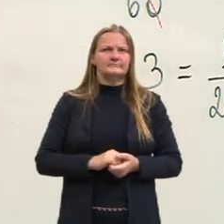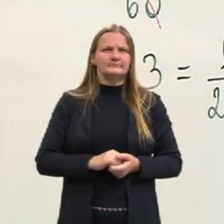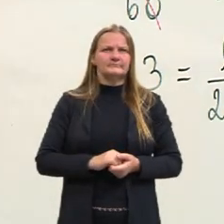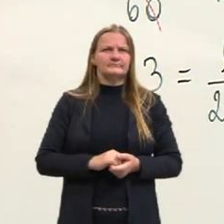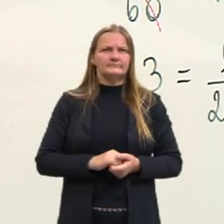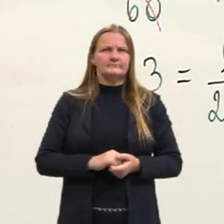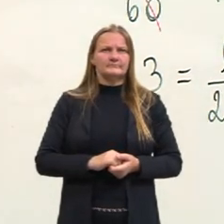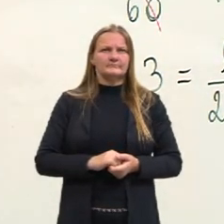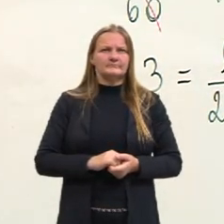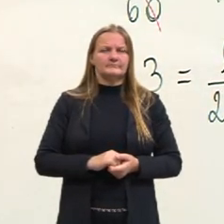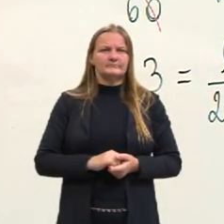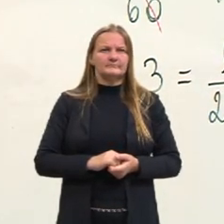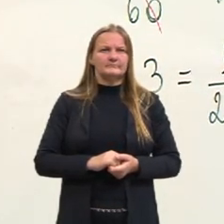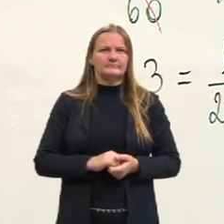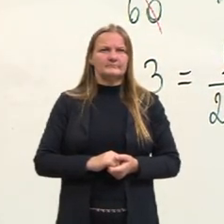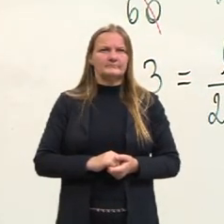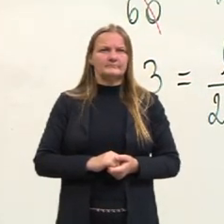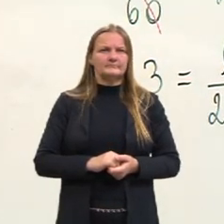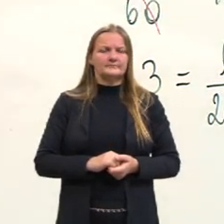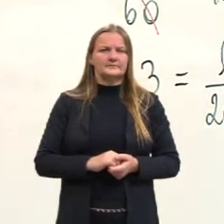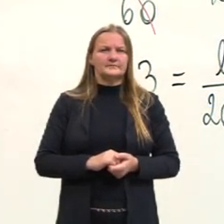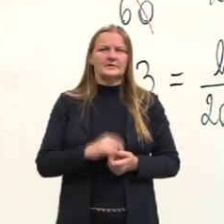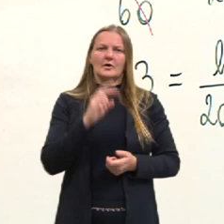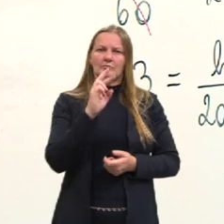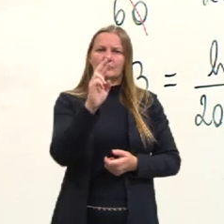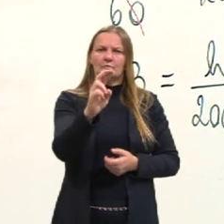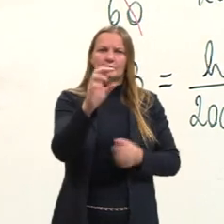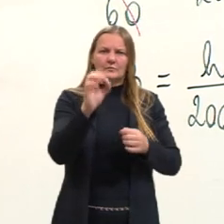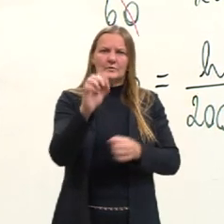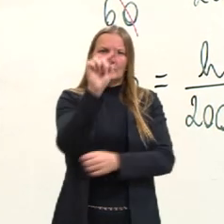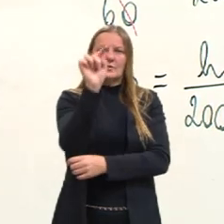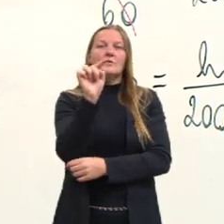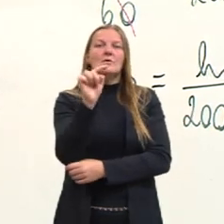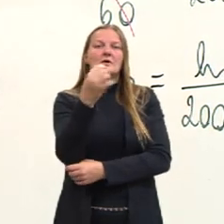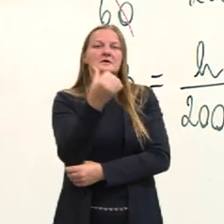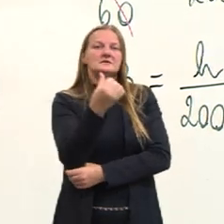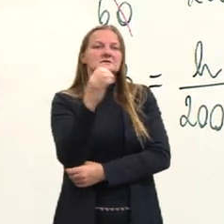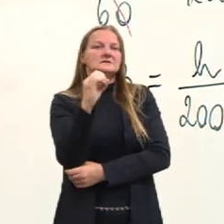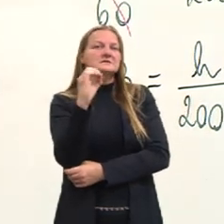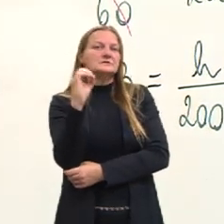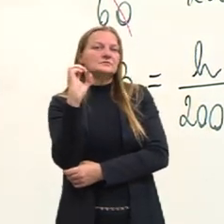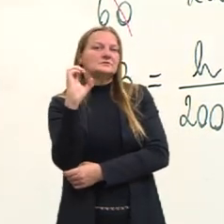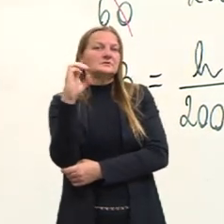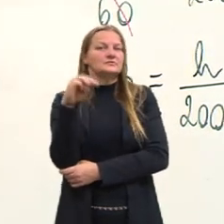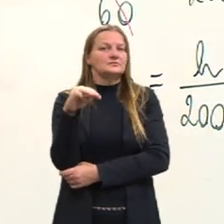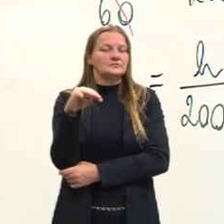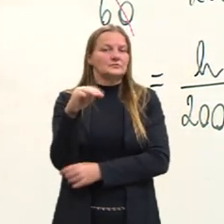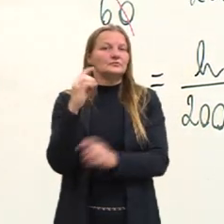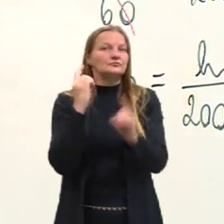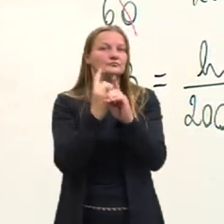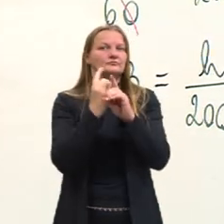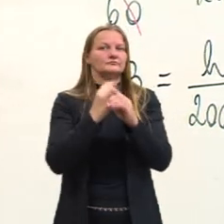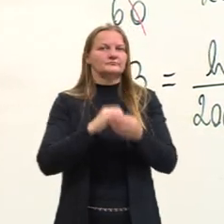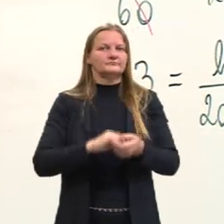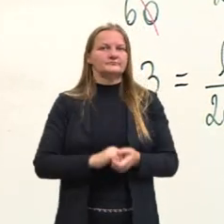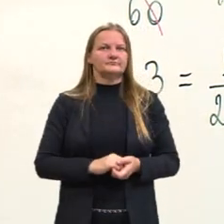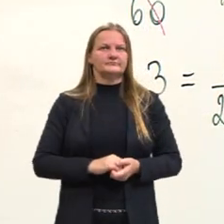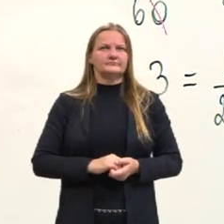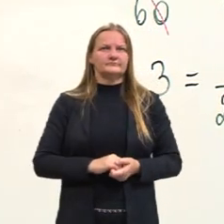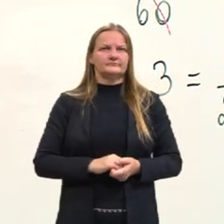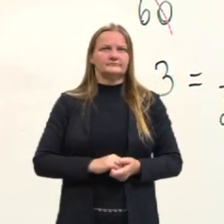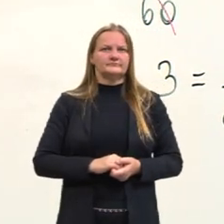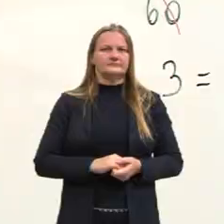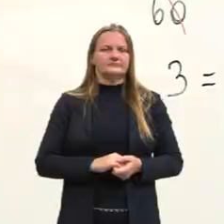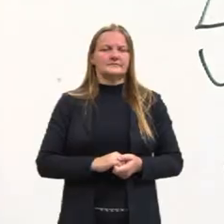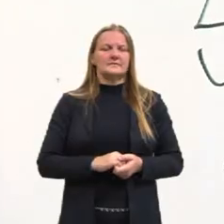Então, colocar aqui a resposta. A gente apaga a interrogação, coloca a resposta, porque a gente já sabe que a altura desse poste é 6